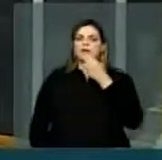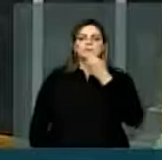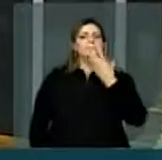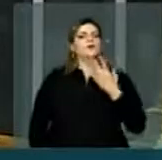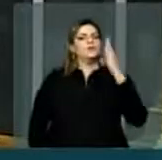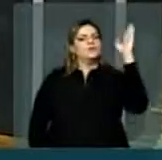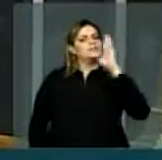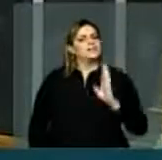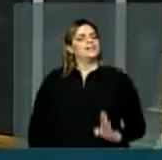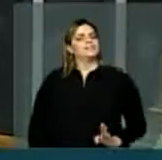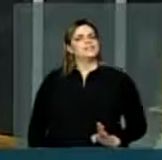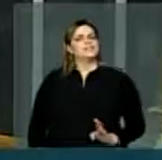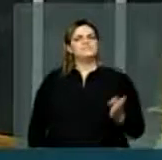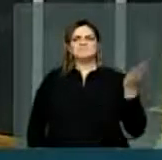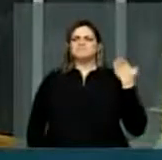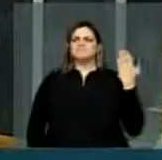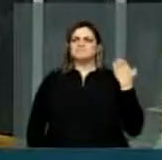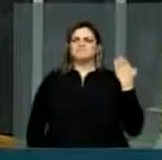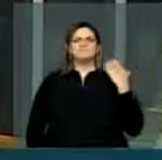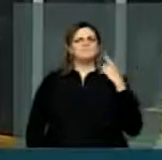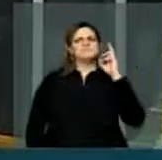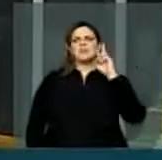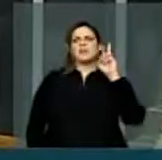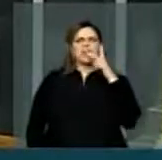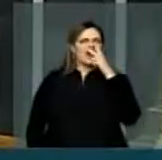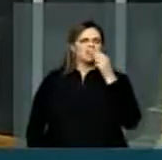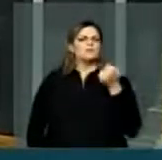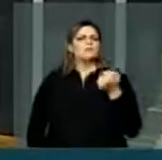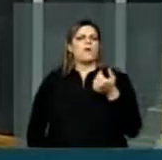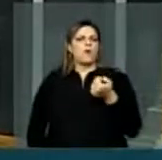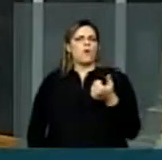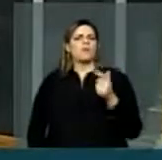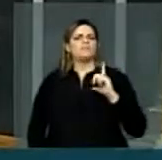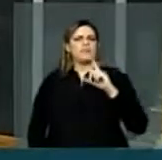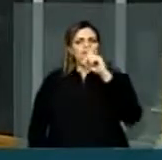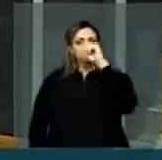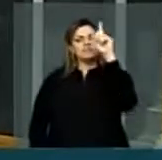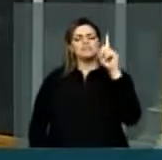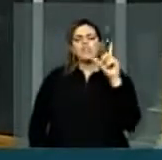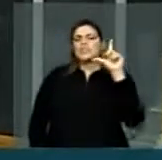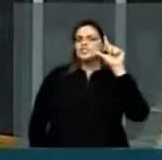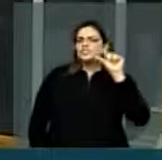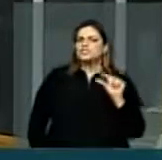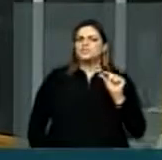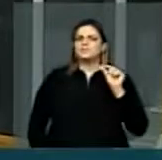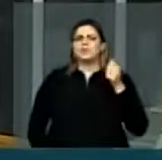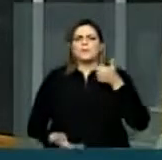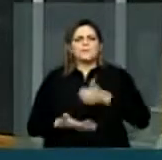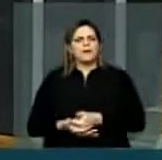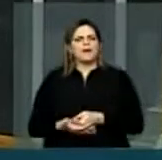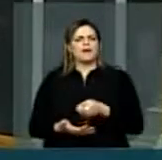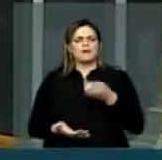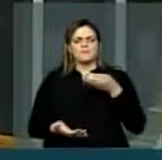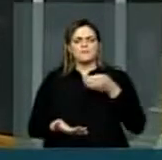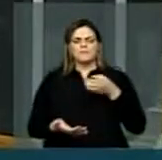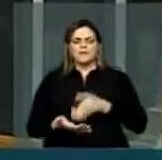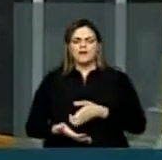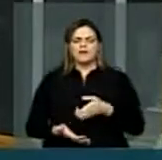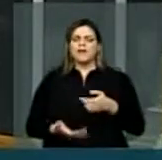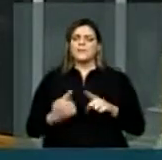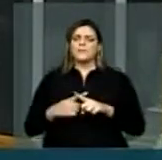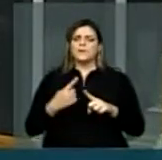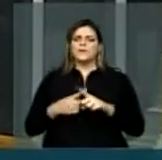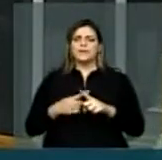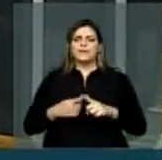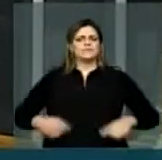poucos presidentes tenham adotado práticas como essa, de trazer propostas que reduz tarifas, que reduz impostos, que reduz custos para a